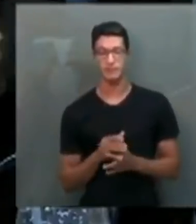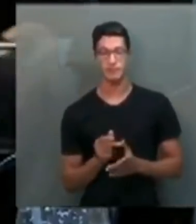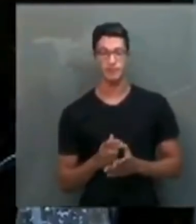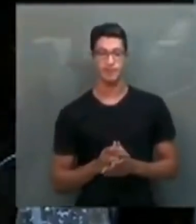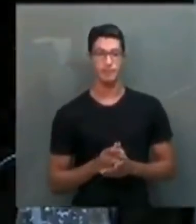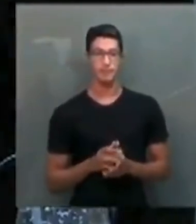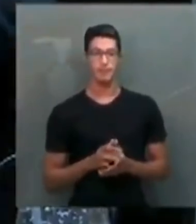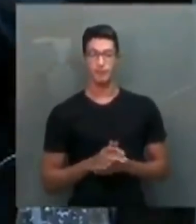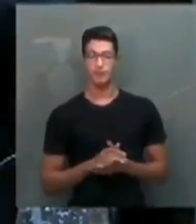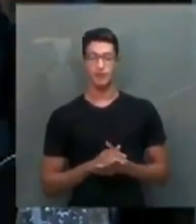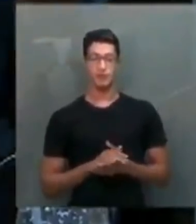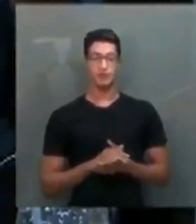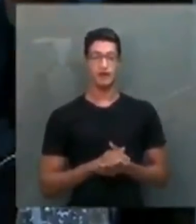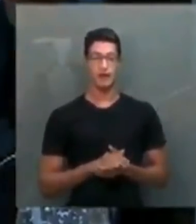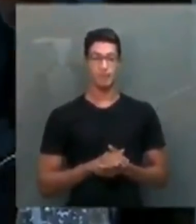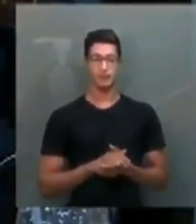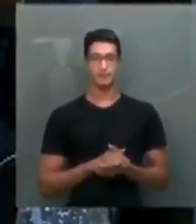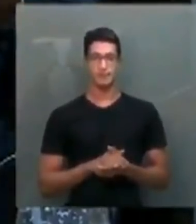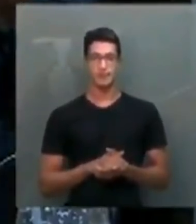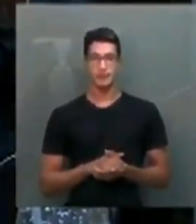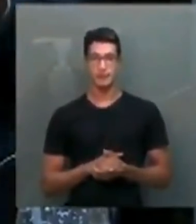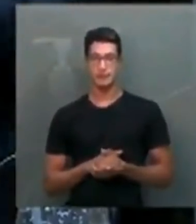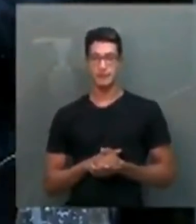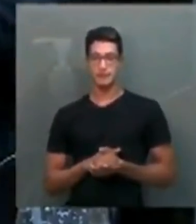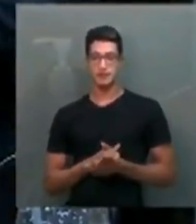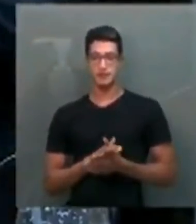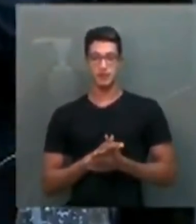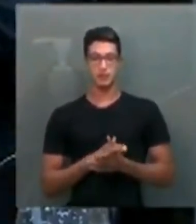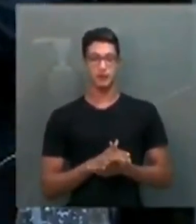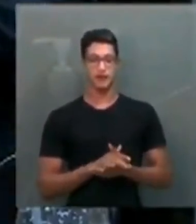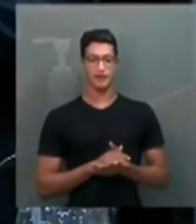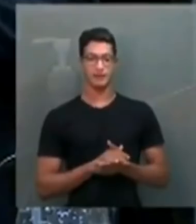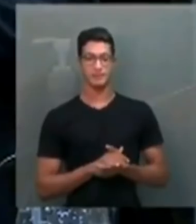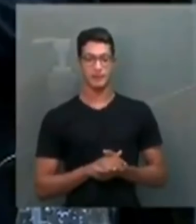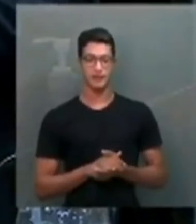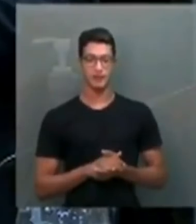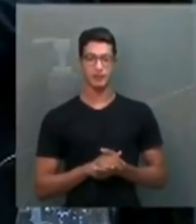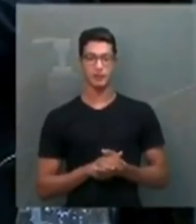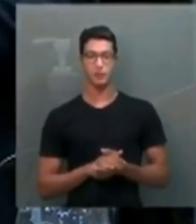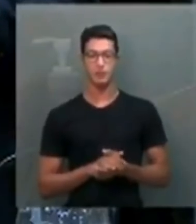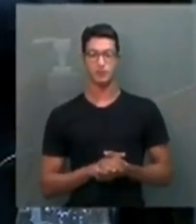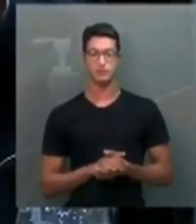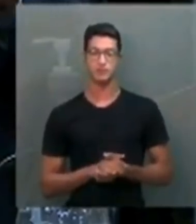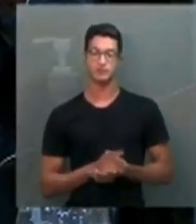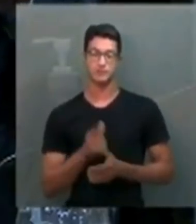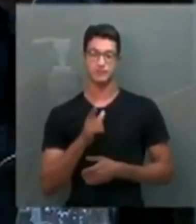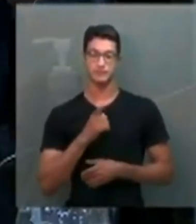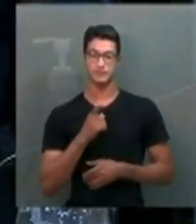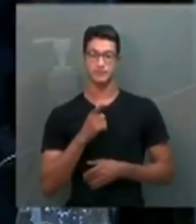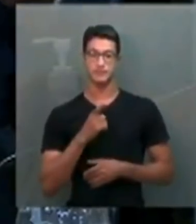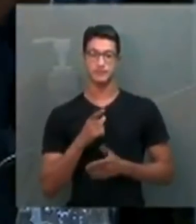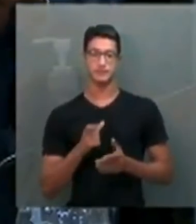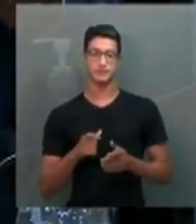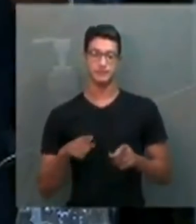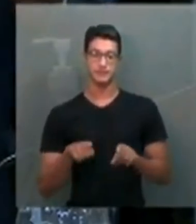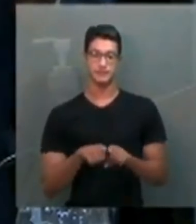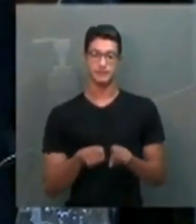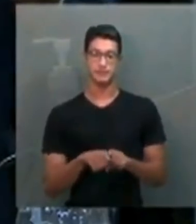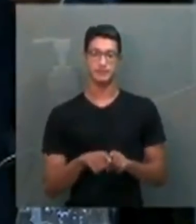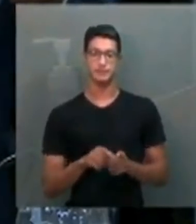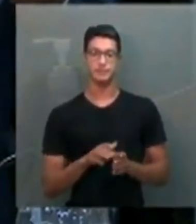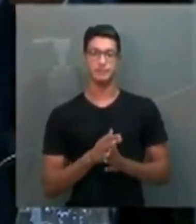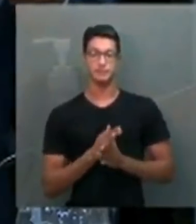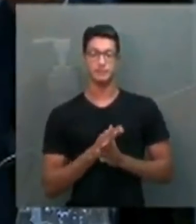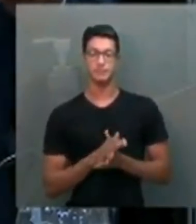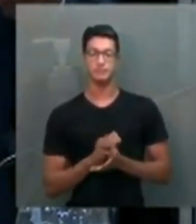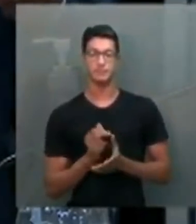Começo a falar com a senhora sobre o Butantan, sobre o contrato do Butantan, que nós fechamos um